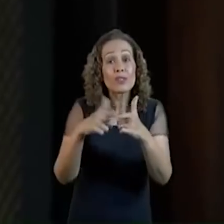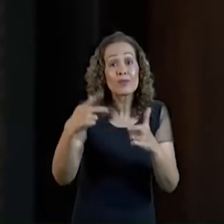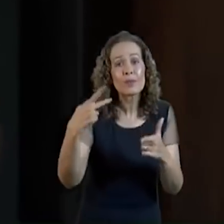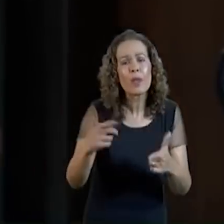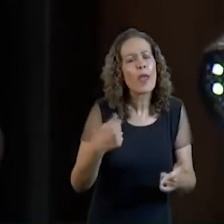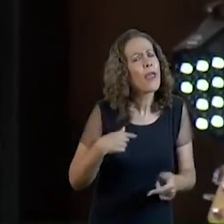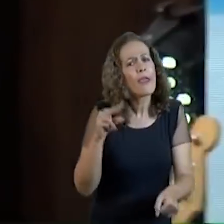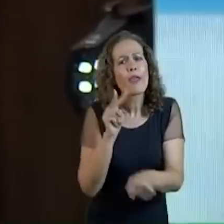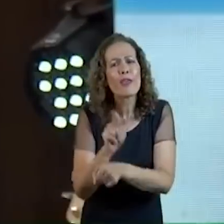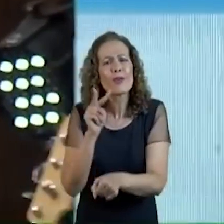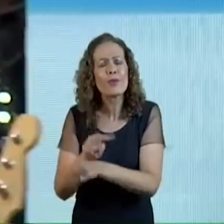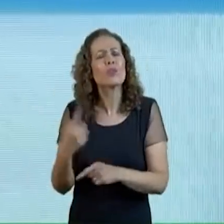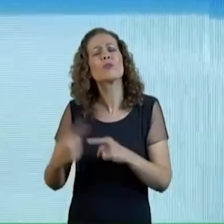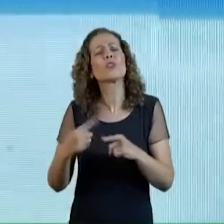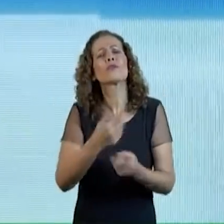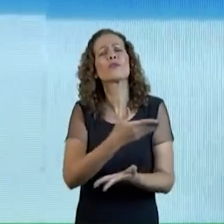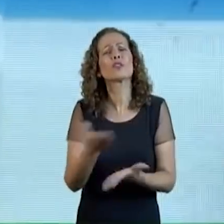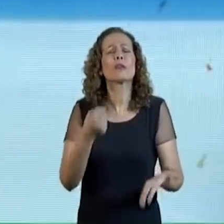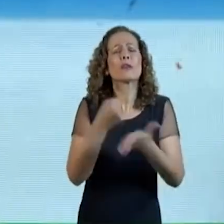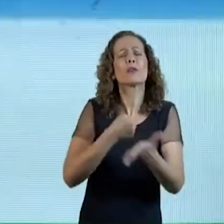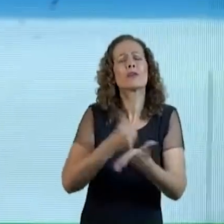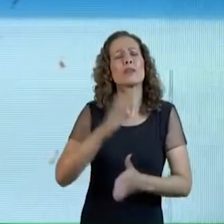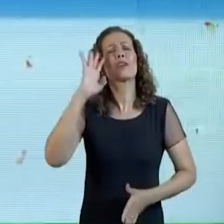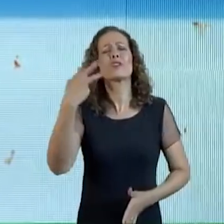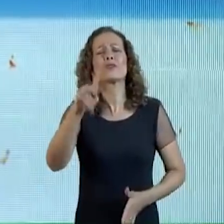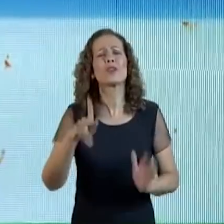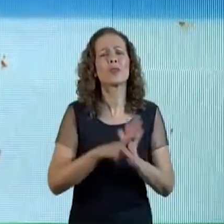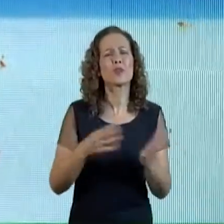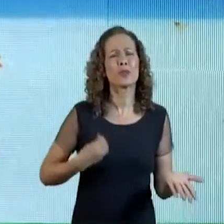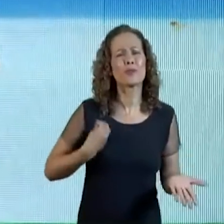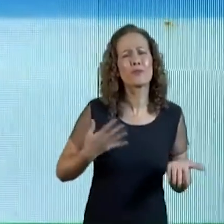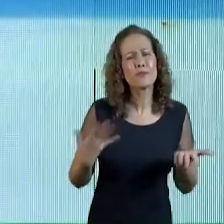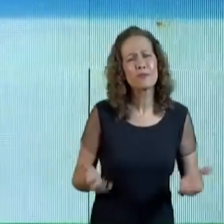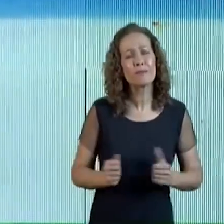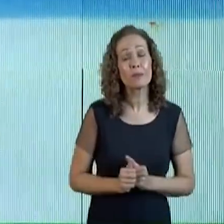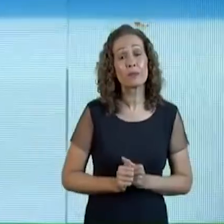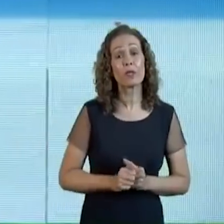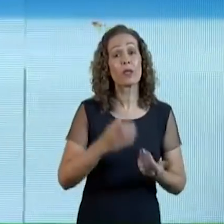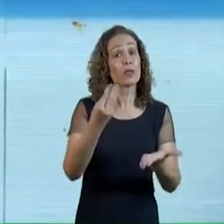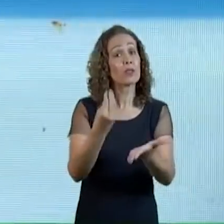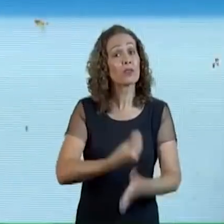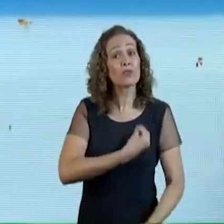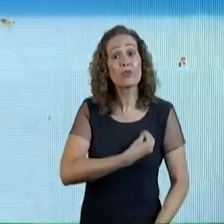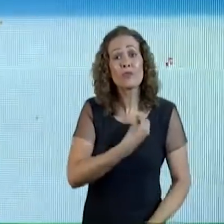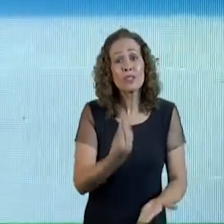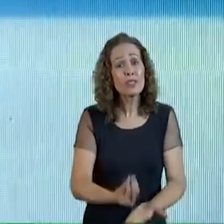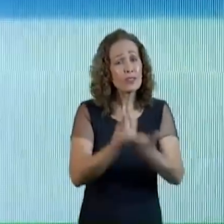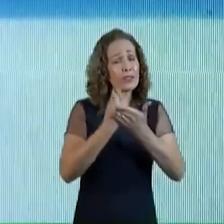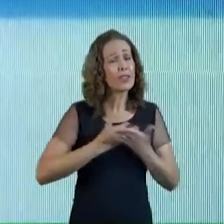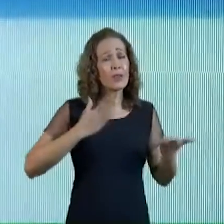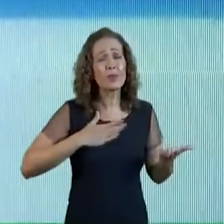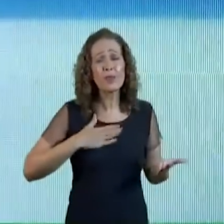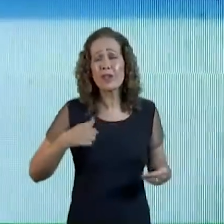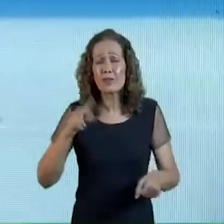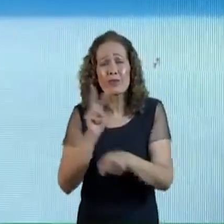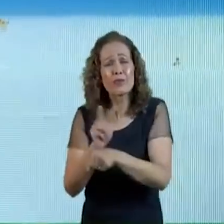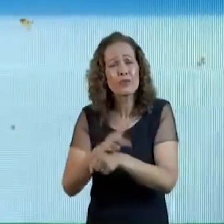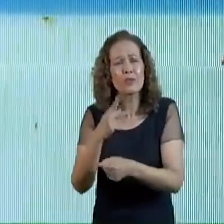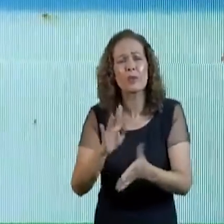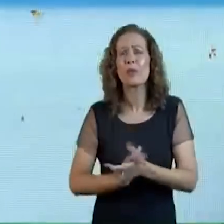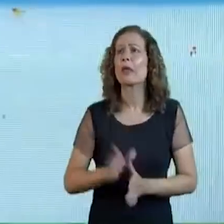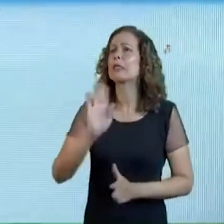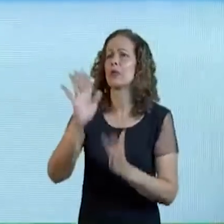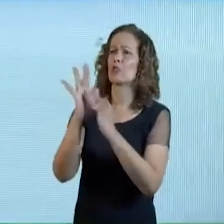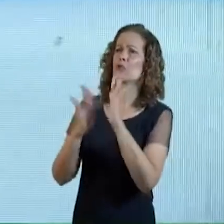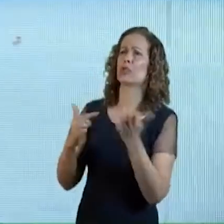Por que você está lutando Para resolver a sua vida Sendo que você só entrega A sua vida para mim E deixa que eu cuido Dos seus problemas Não Jesus Eu